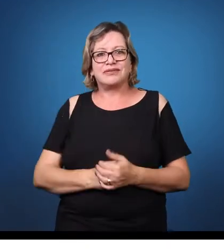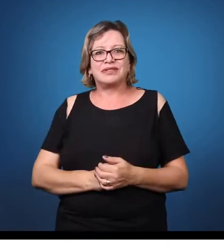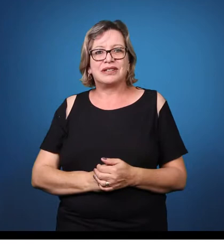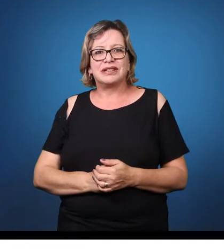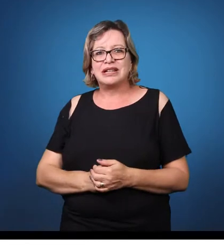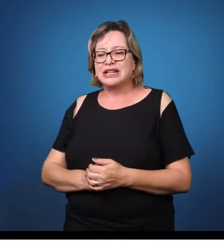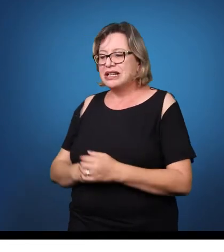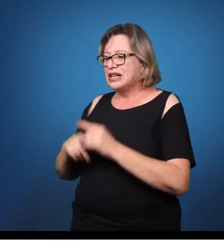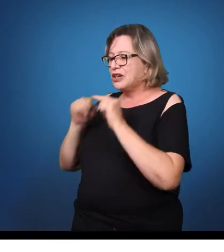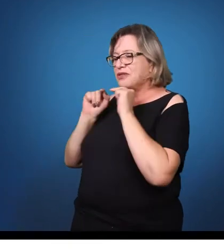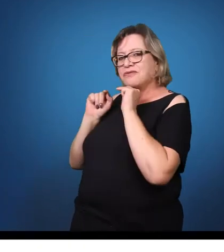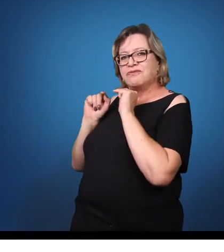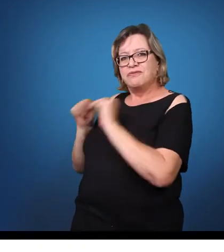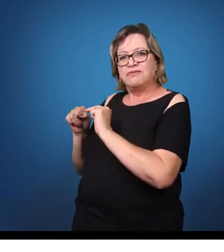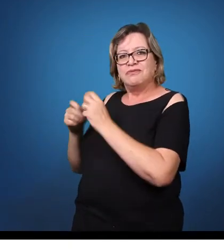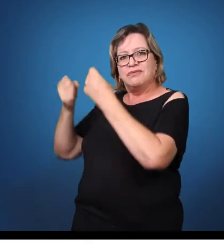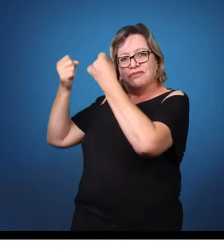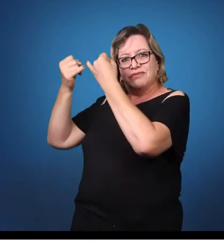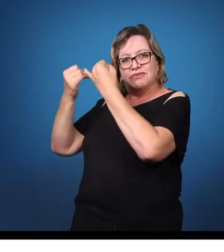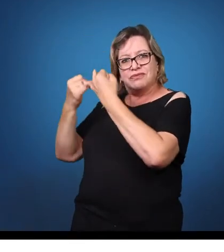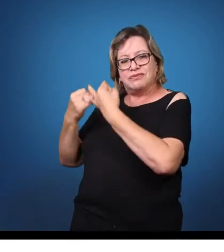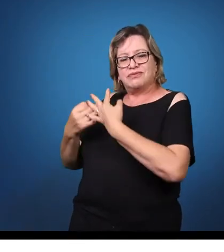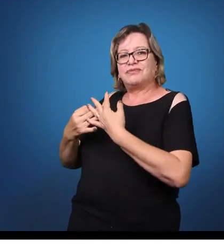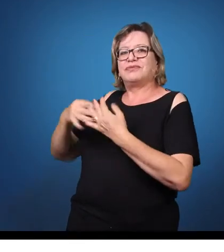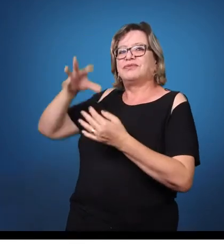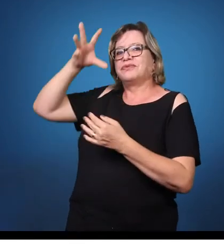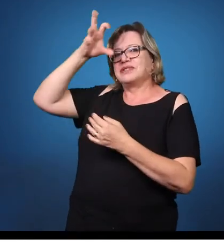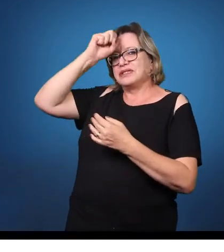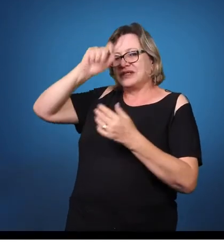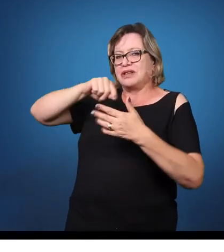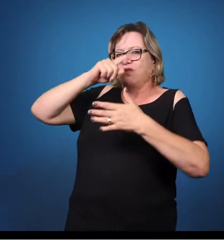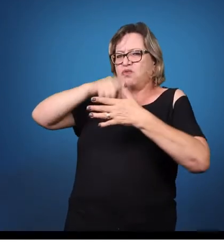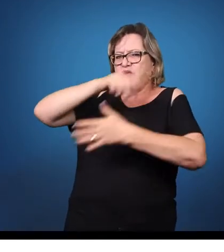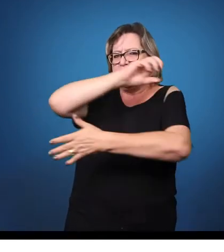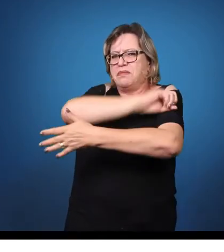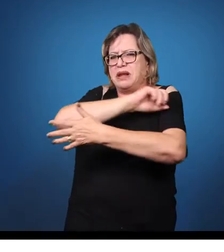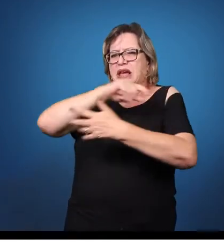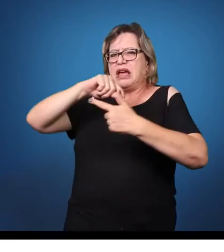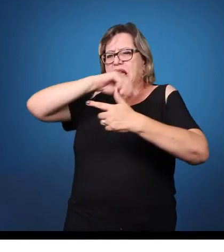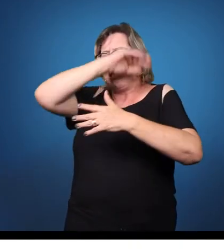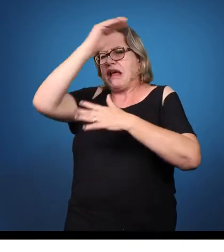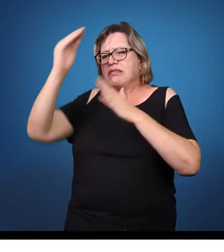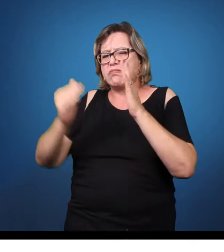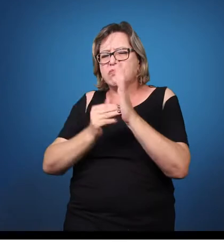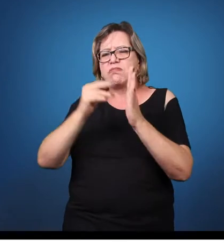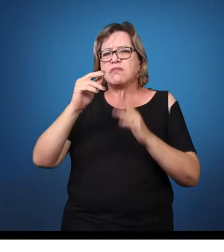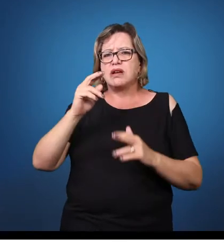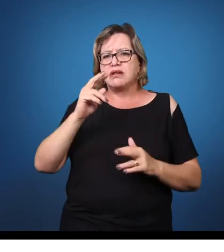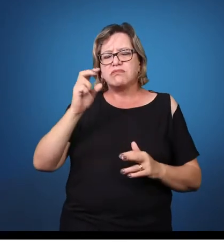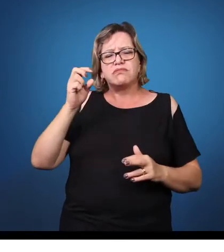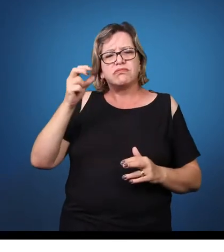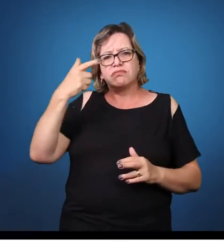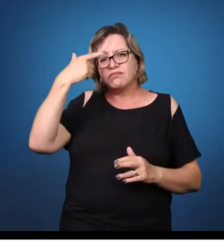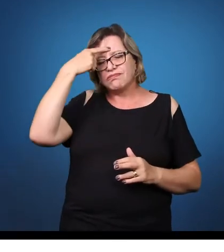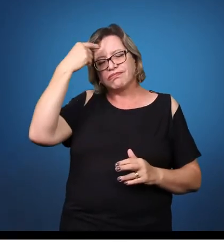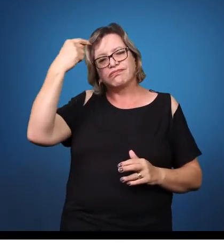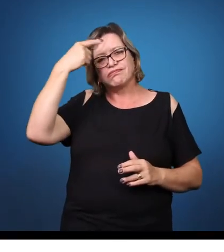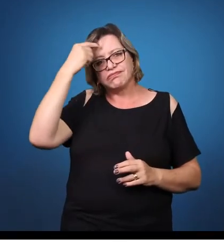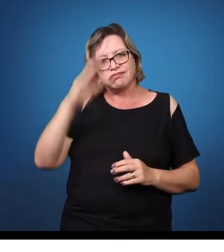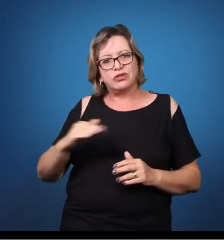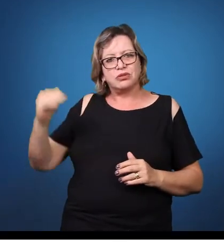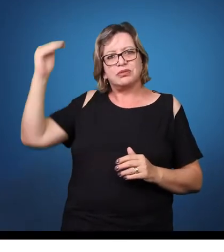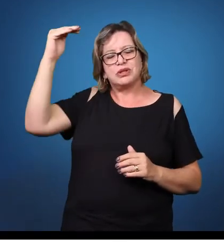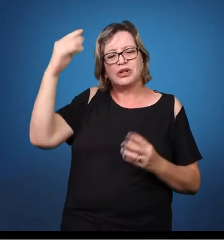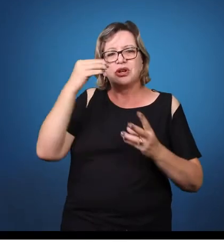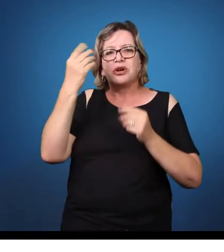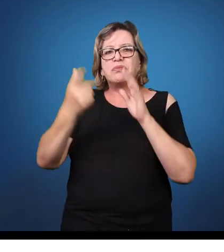partes envolvidas, ouvindo a senhora falar, me parece que isso começa a gerar um certo quadro de angústia. Com certeza. professor para com o aluno, do